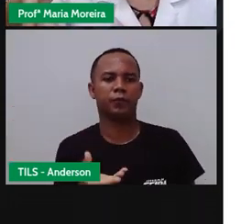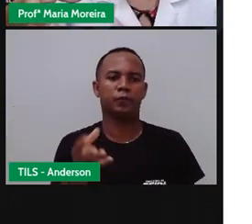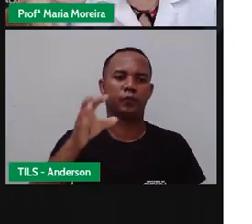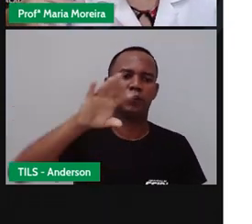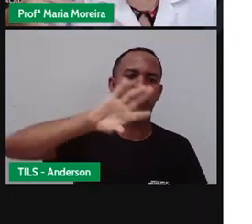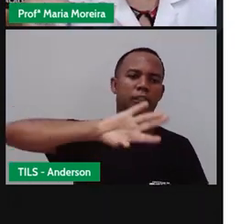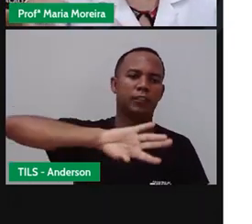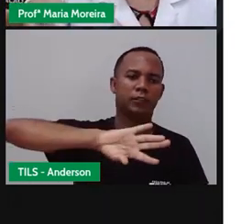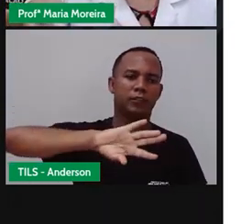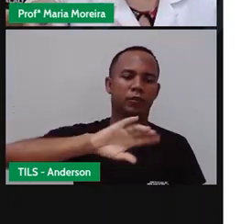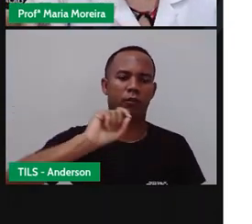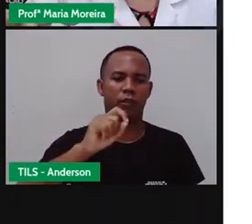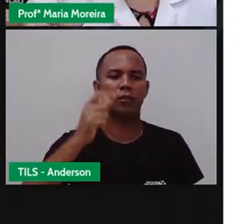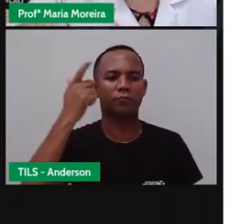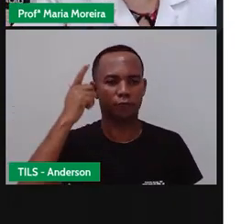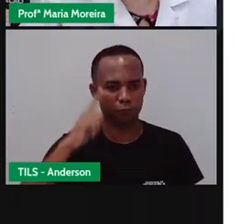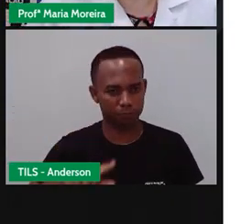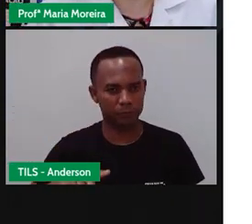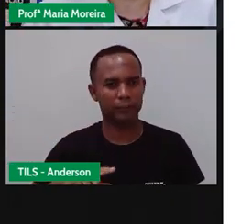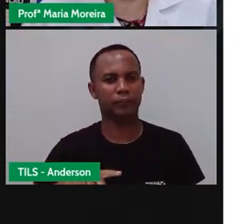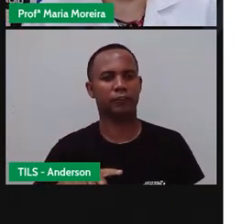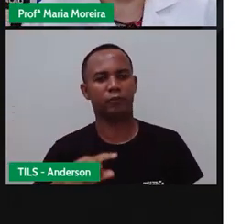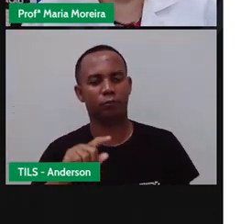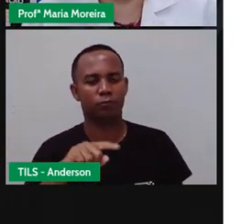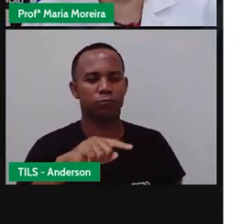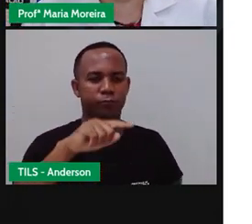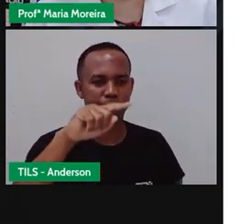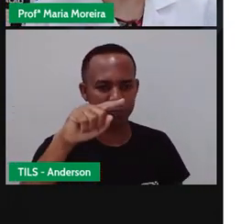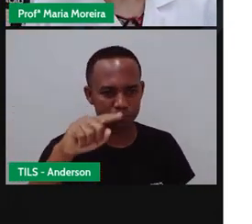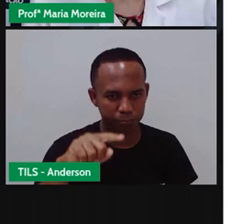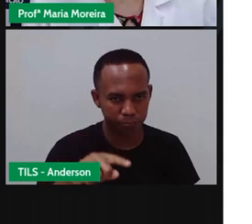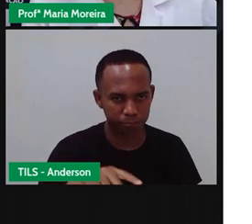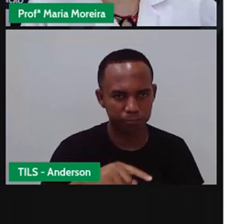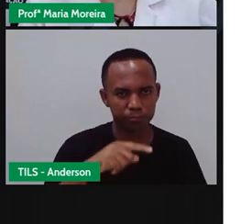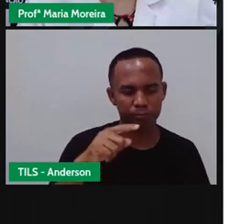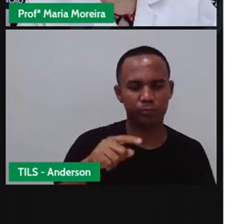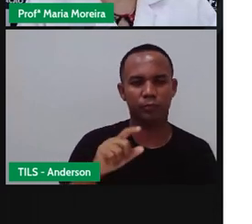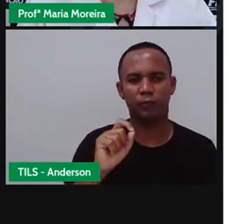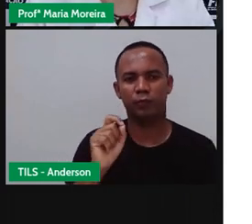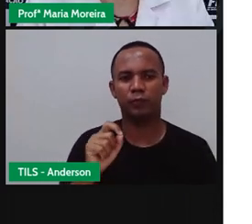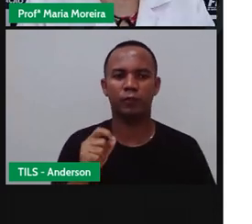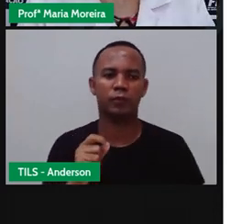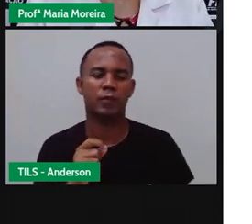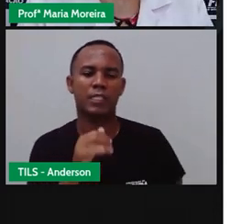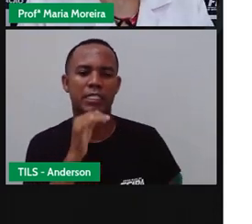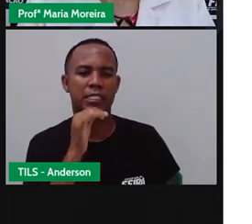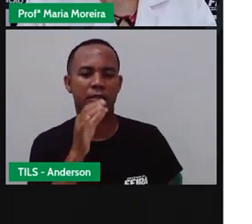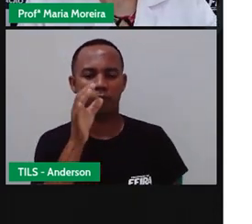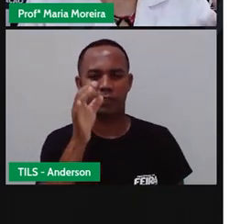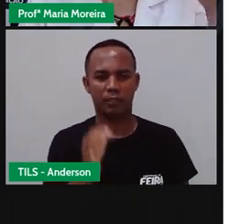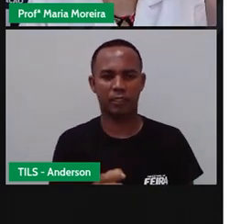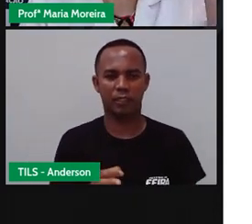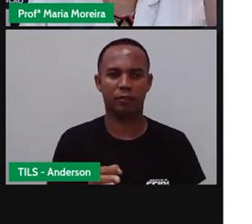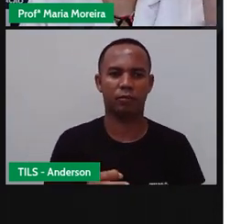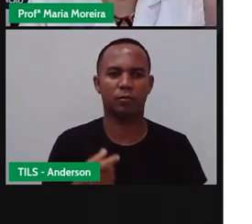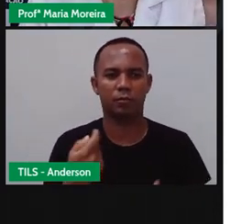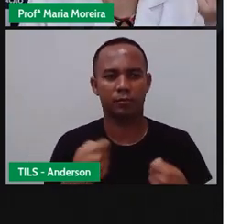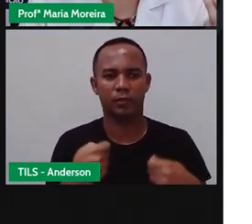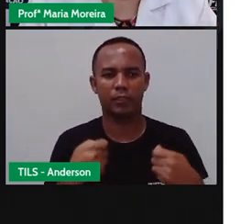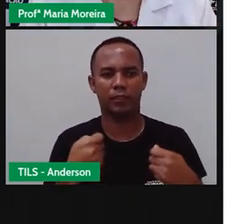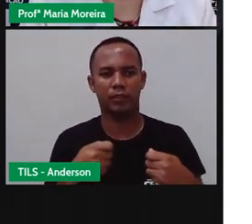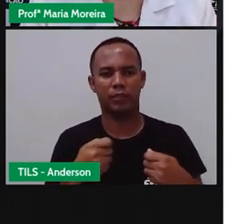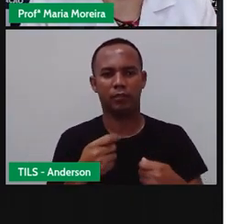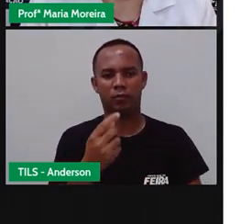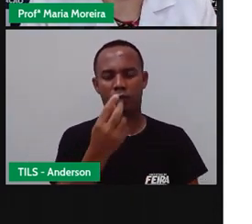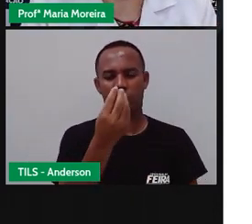vira. E começa a contar outra vez. Então, para ser uma contagem precisa, precisa o quê? A